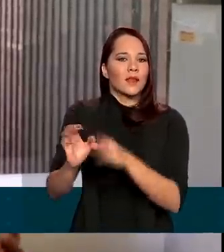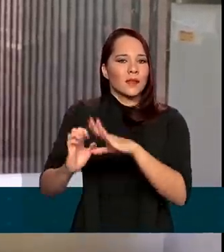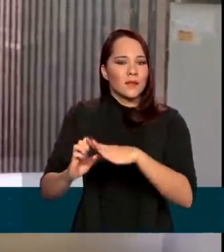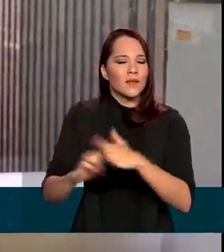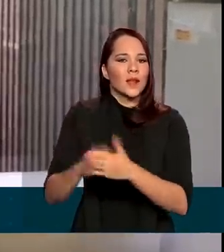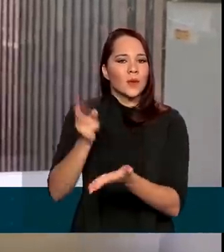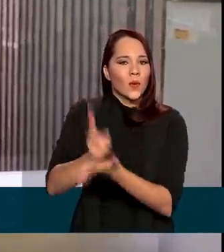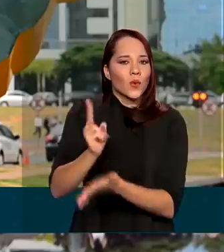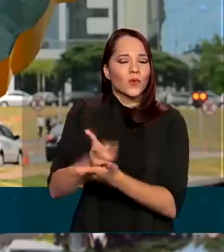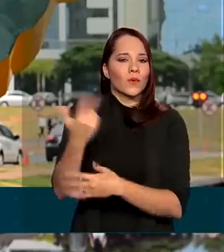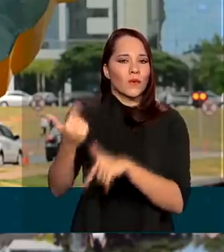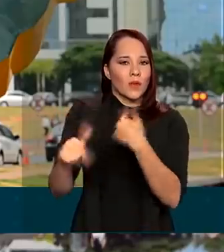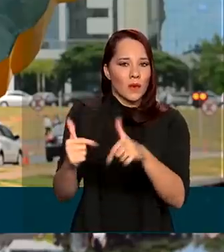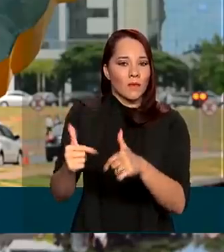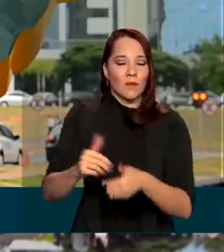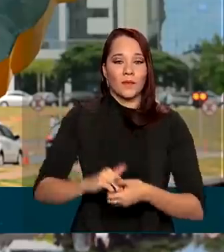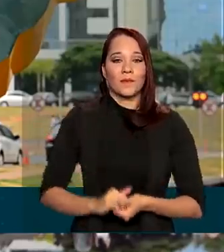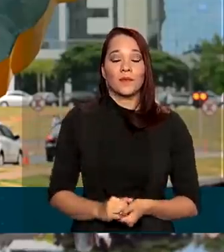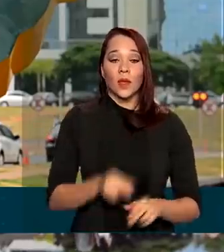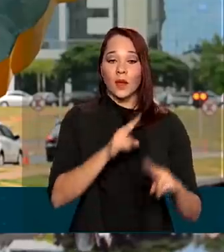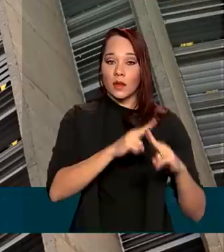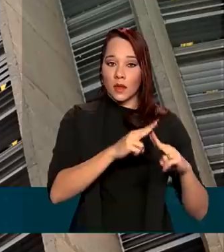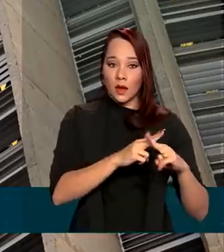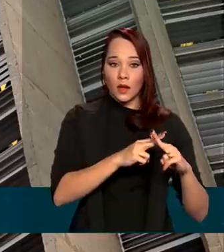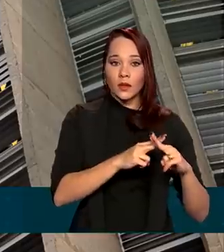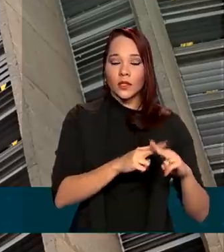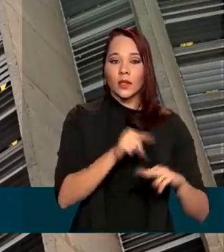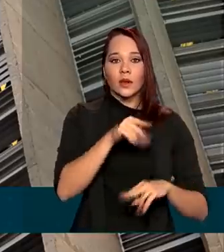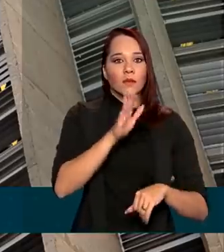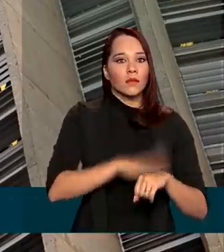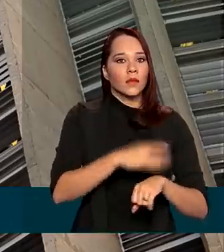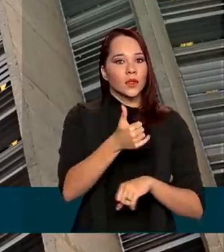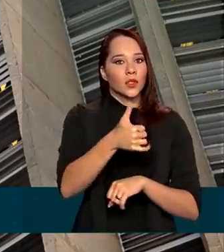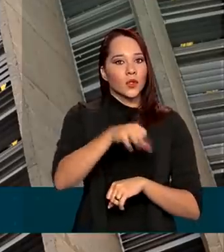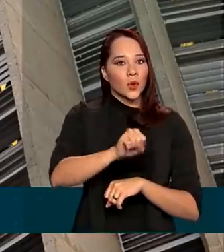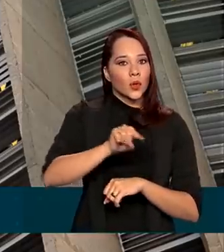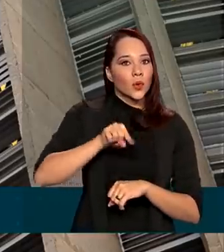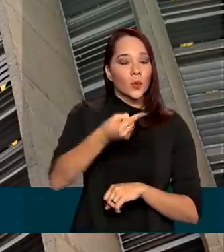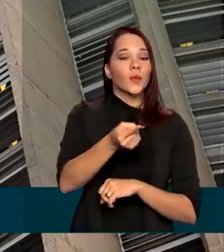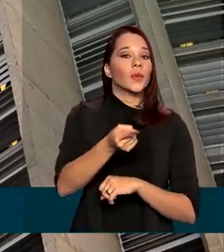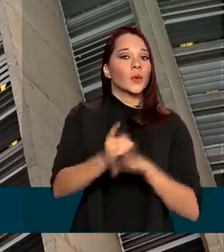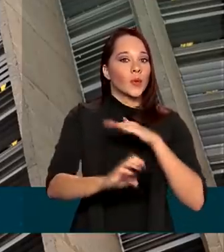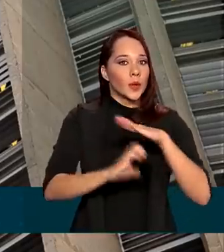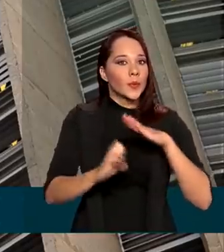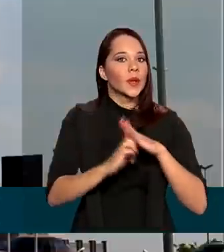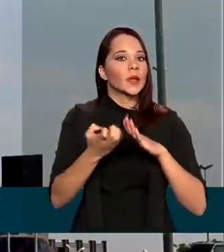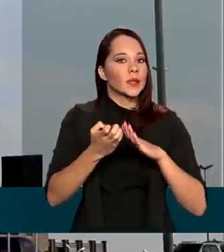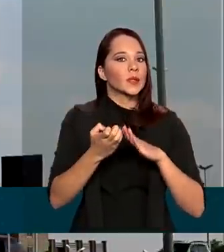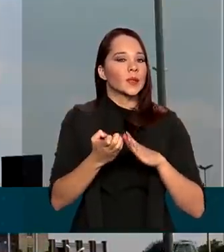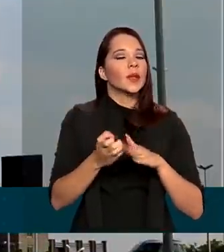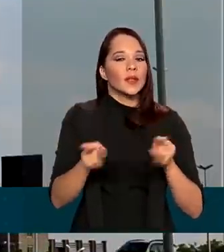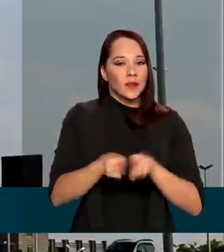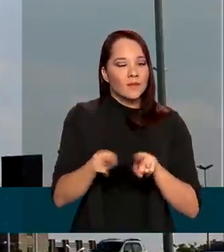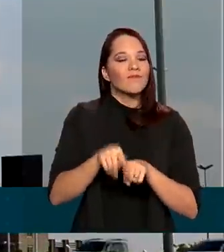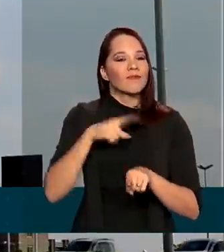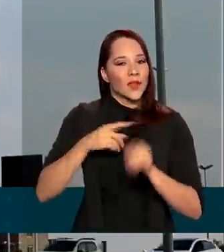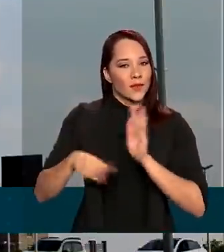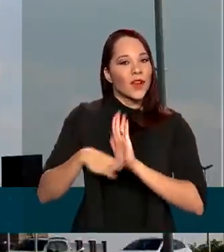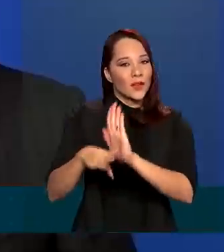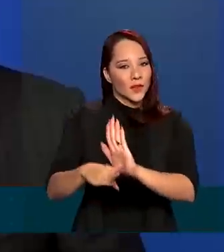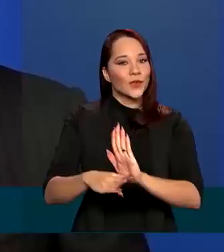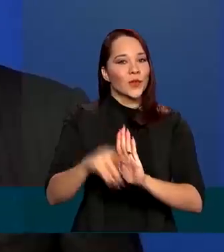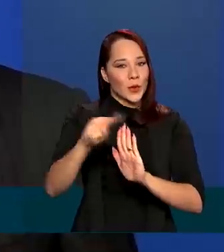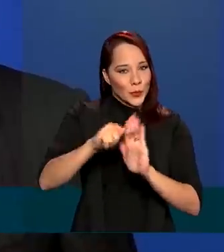manutenção dos empregos. E na Caixa Econômica Federal, mais de 18 mil pequenas empresas também foram beneficiadas pelo